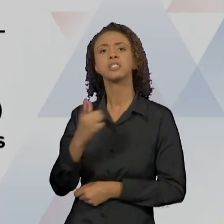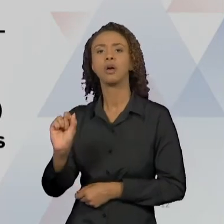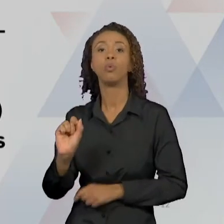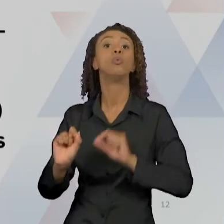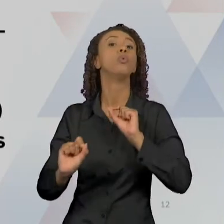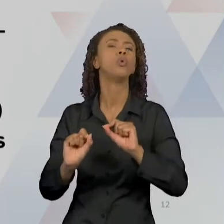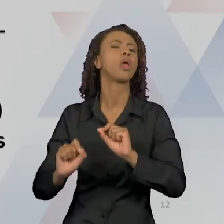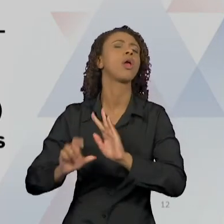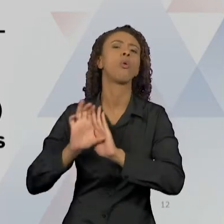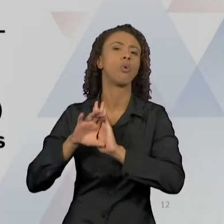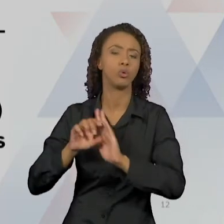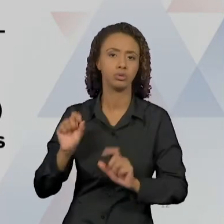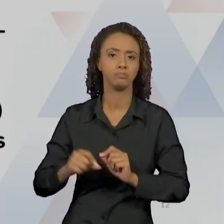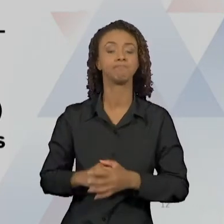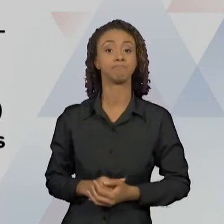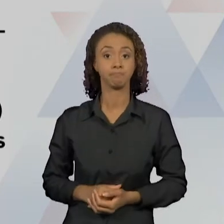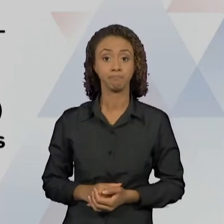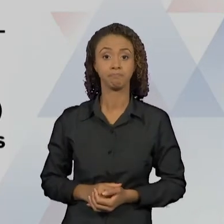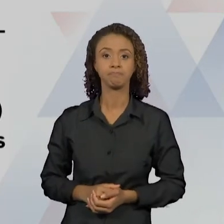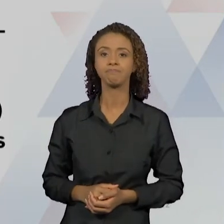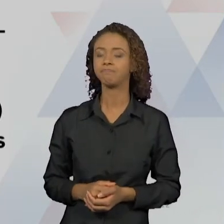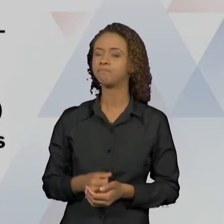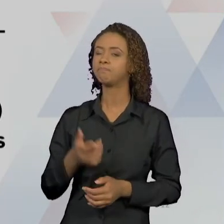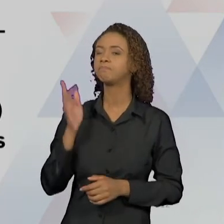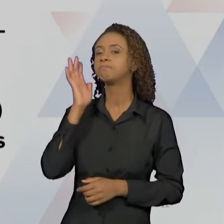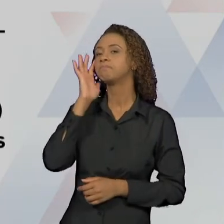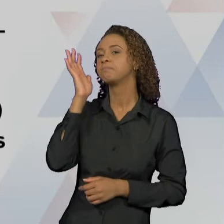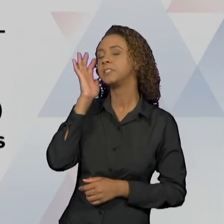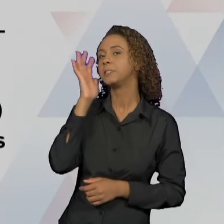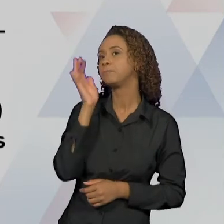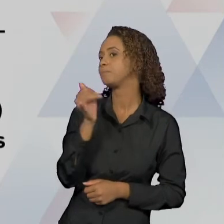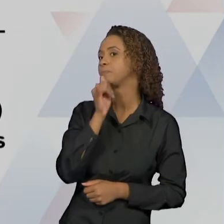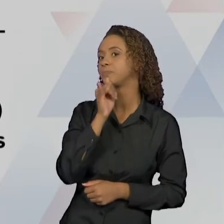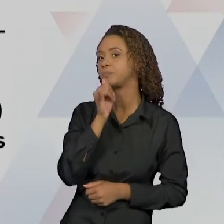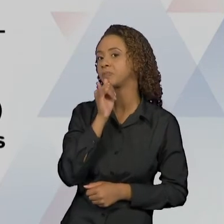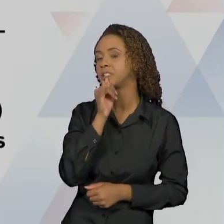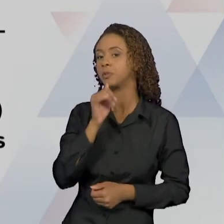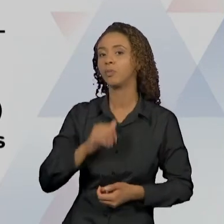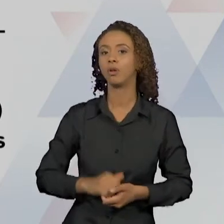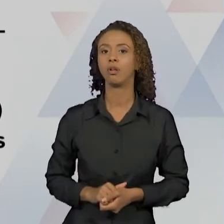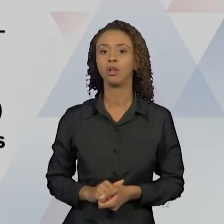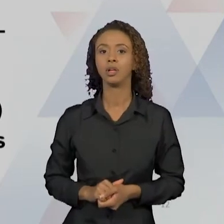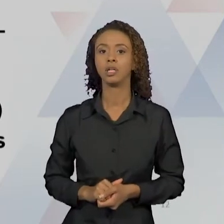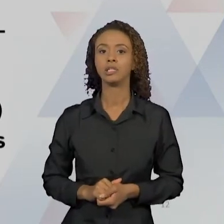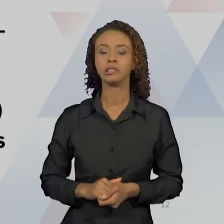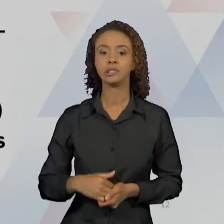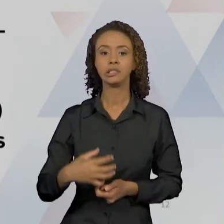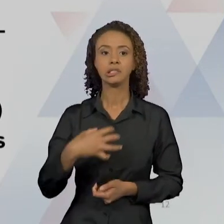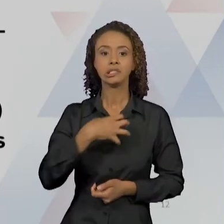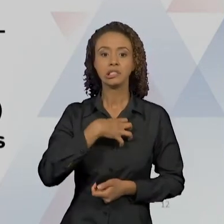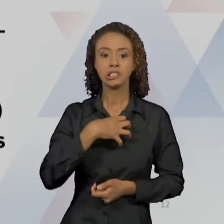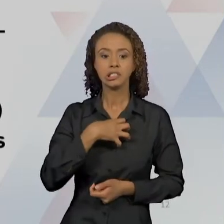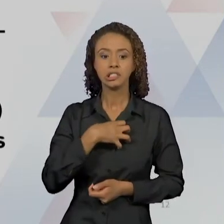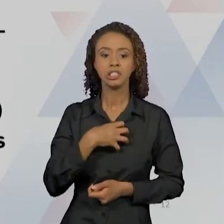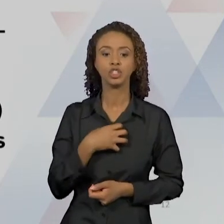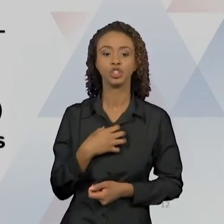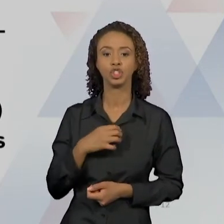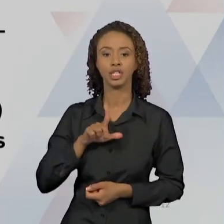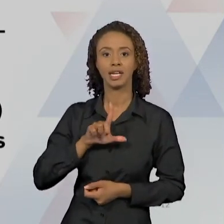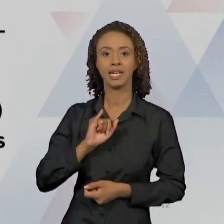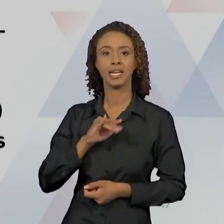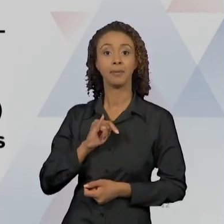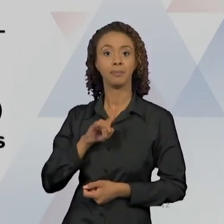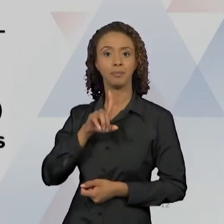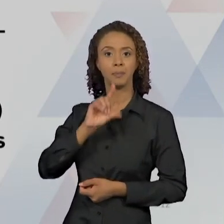que a gente observa, se for pensar em uma aplicação, que é essa ideia de deslocamento ou canalização da libido para fins